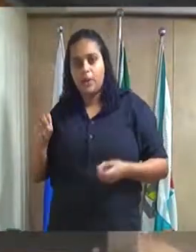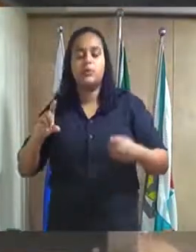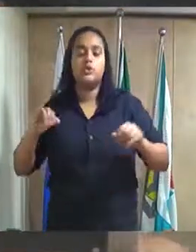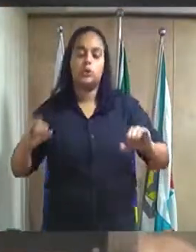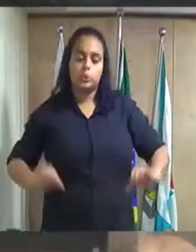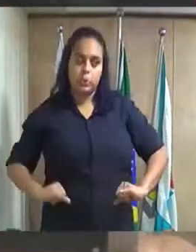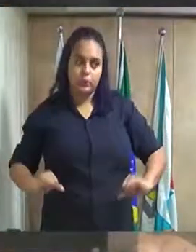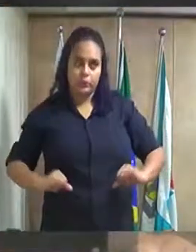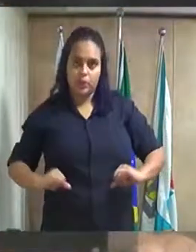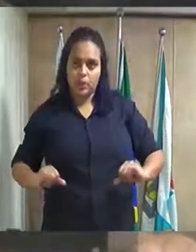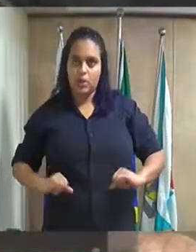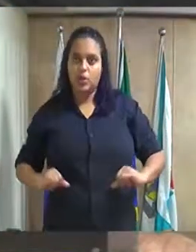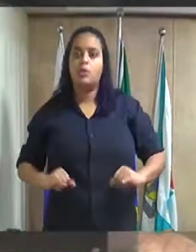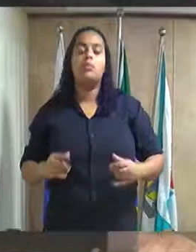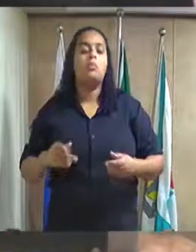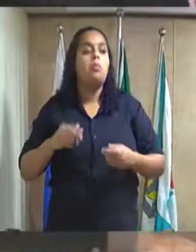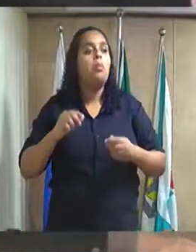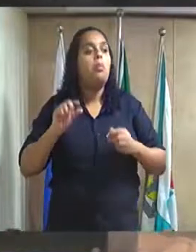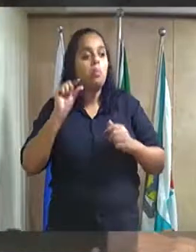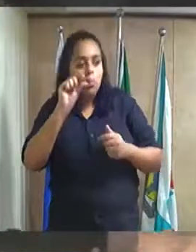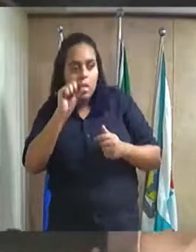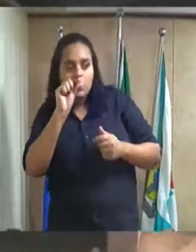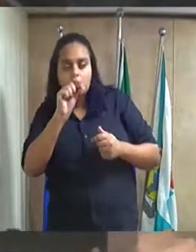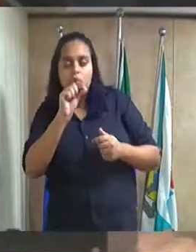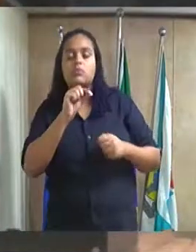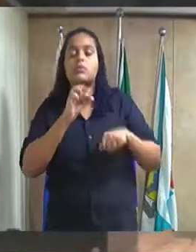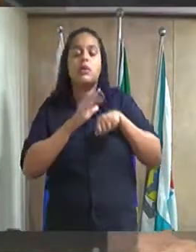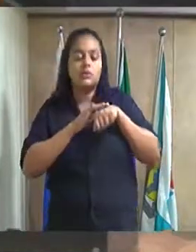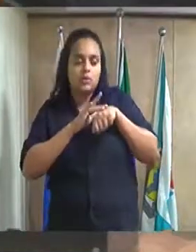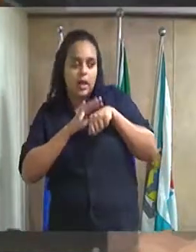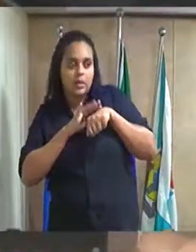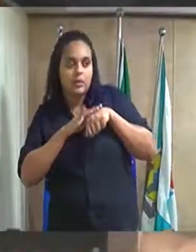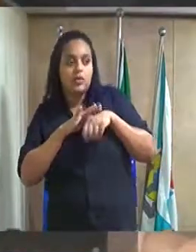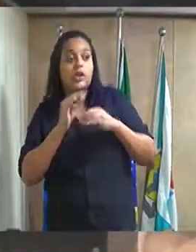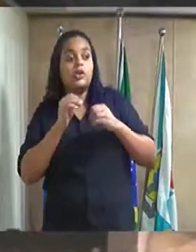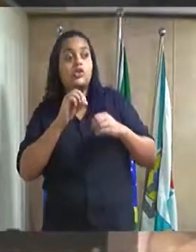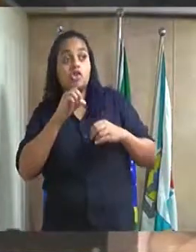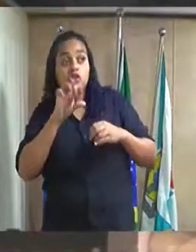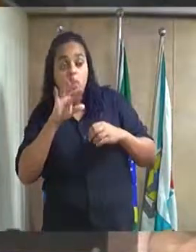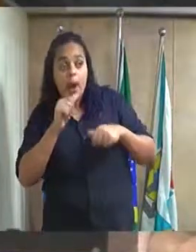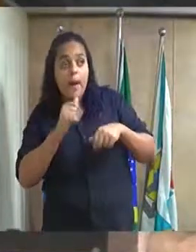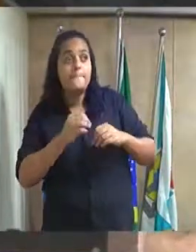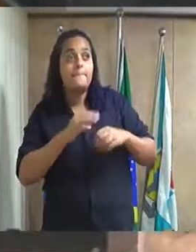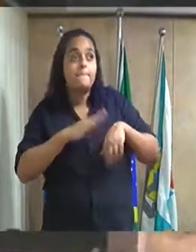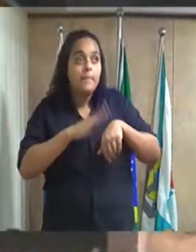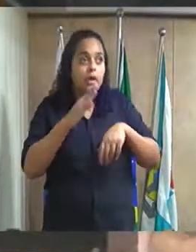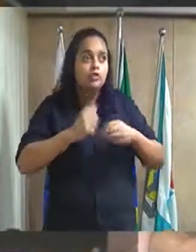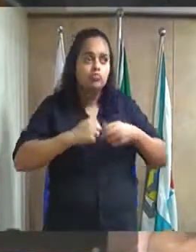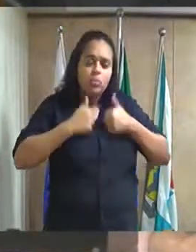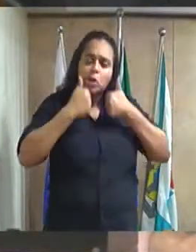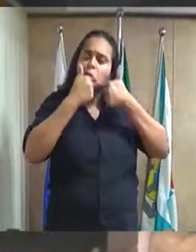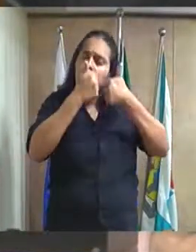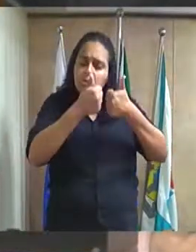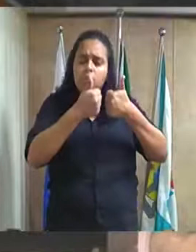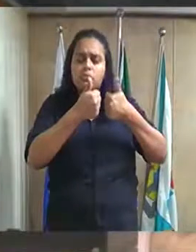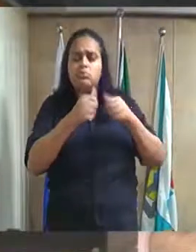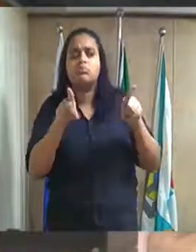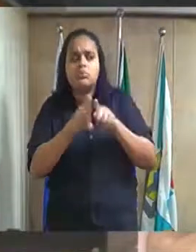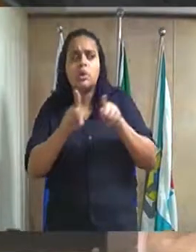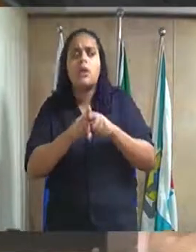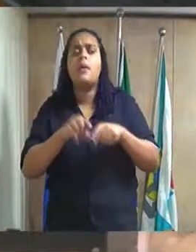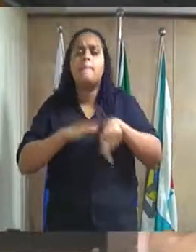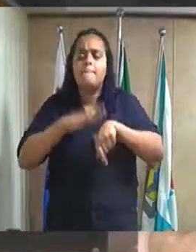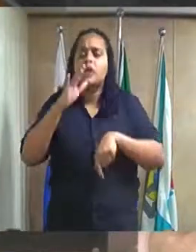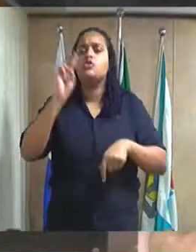Sofreu um pouquinho com essa doença, mas cada dia mais está se recuperando, e tem, mais uma vez,